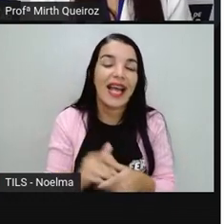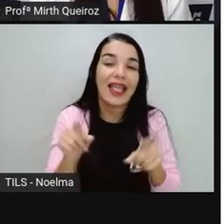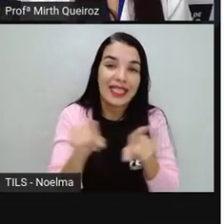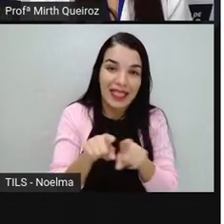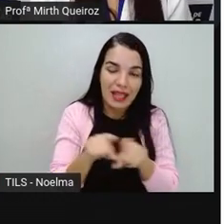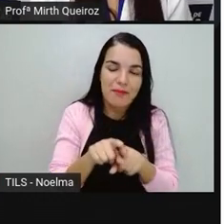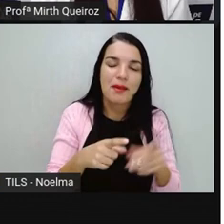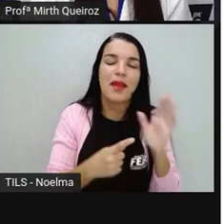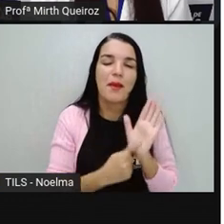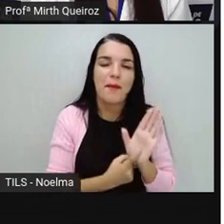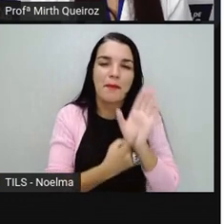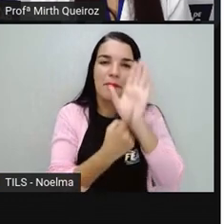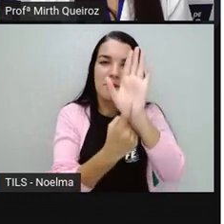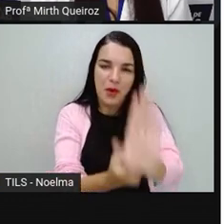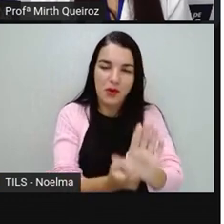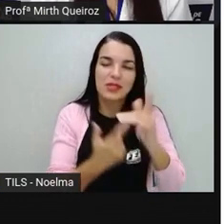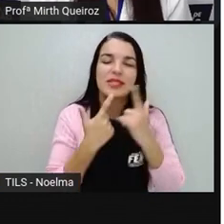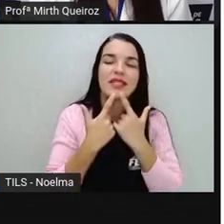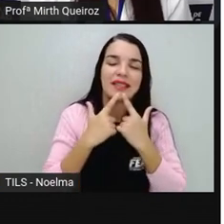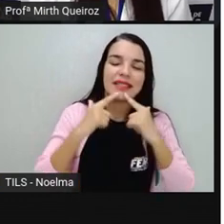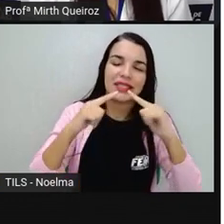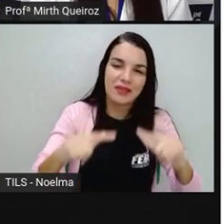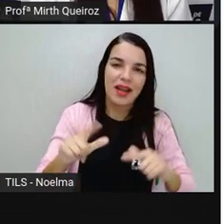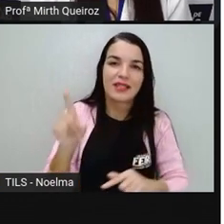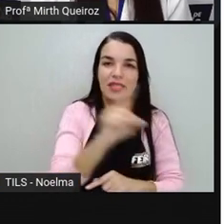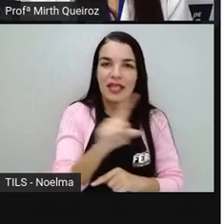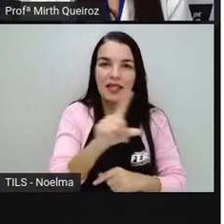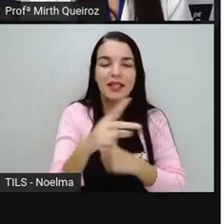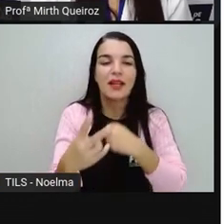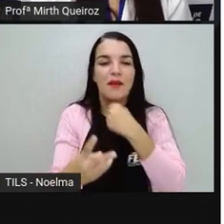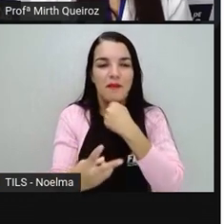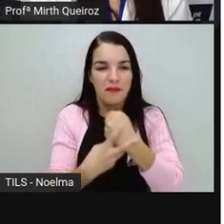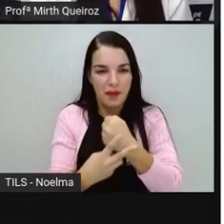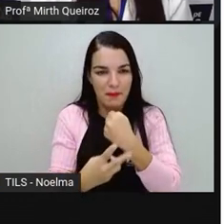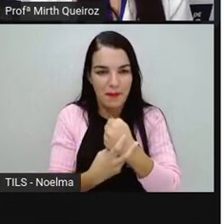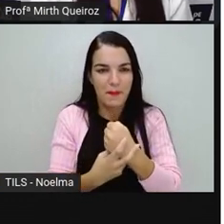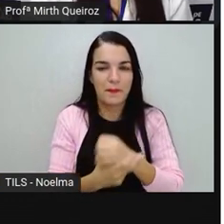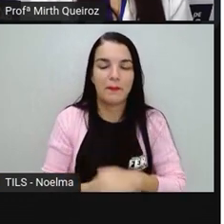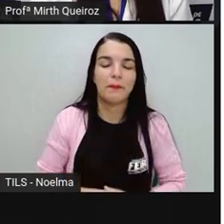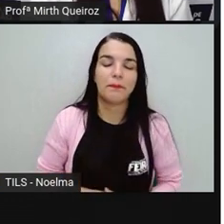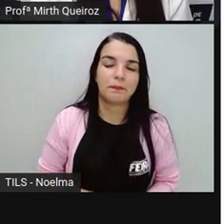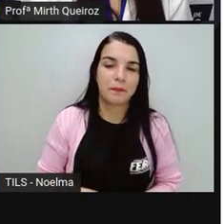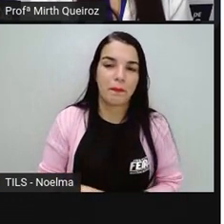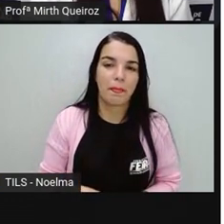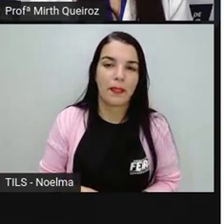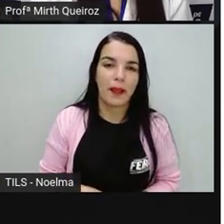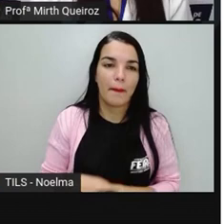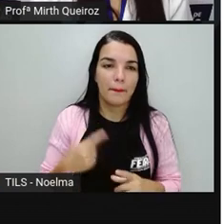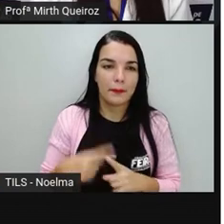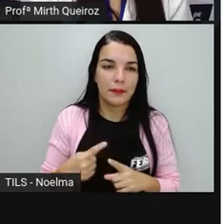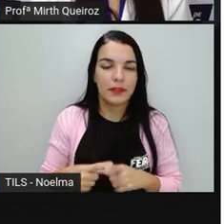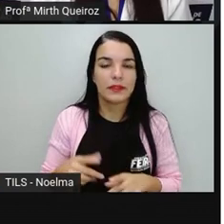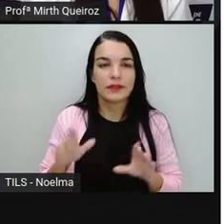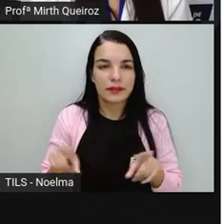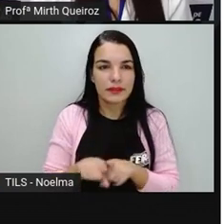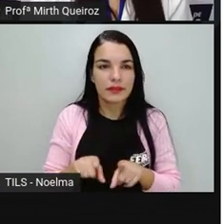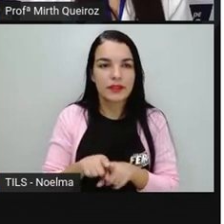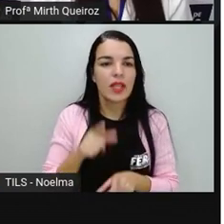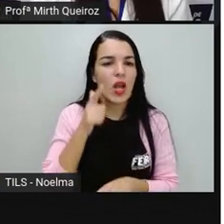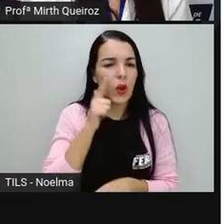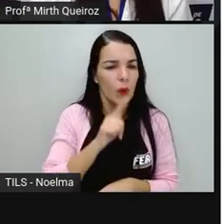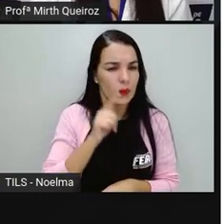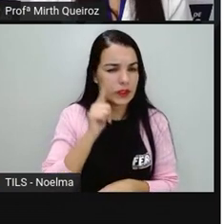também, eles são utilizados, né? De forma que a gente consegue fazer